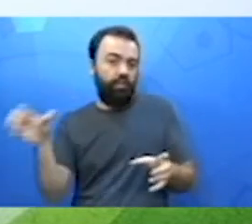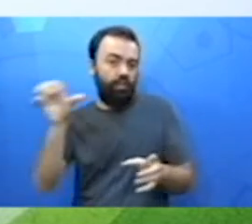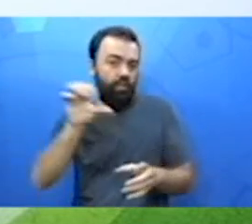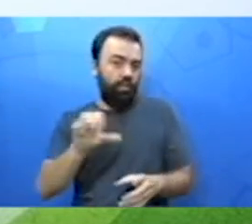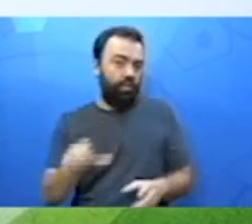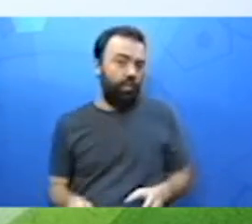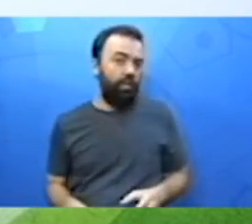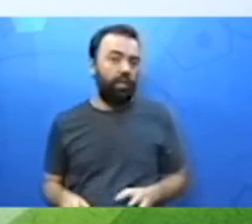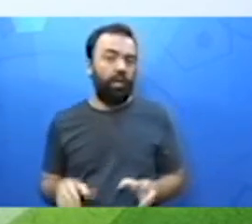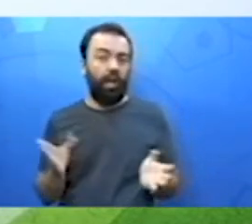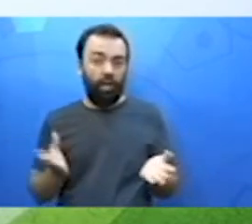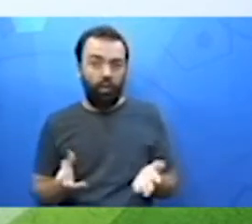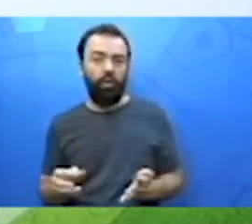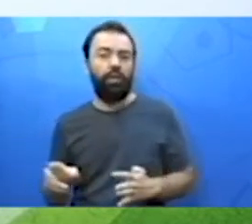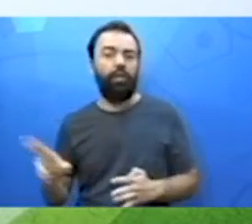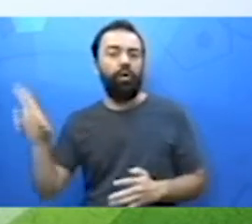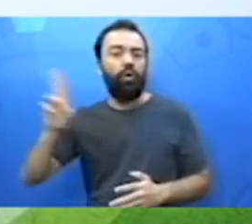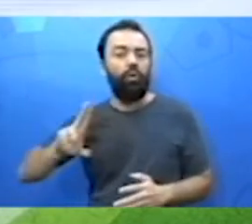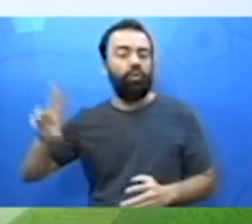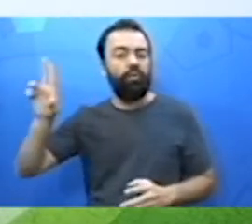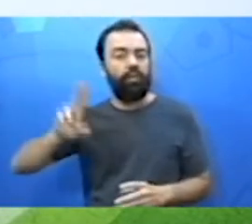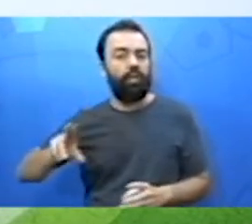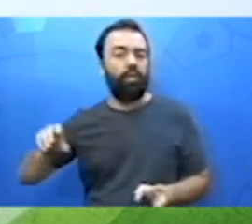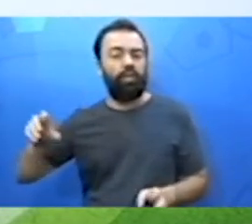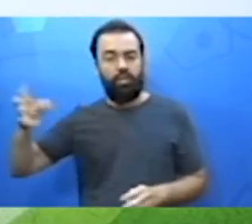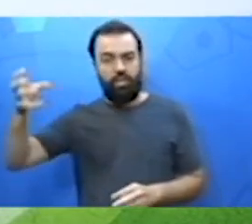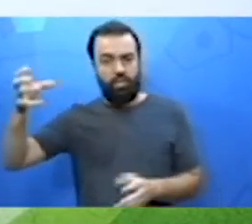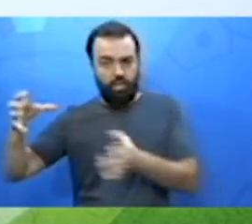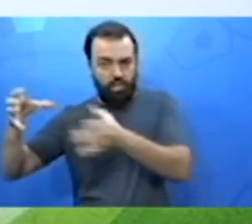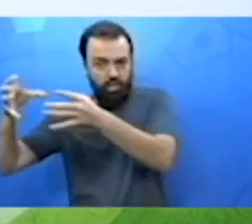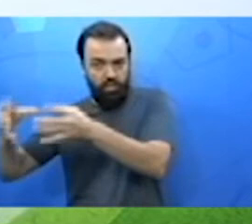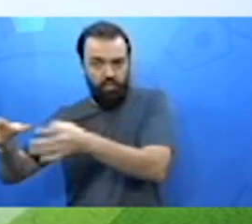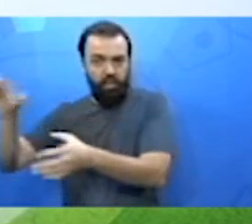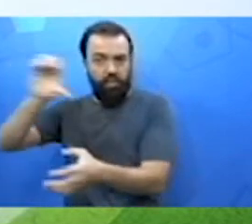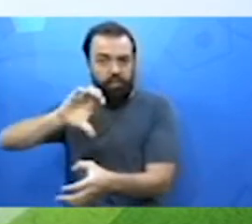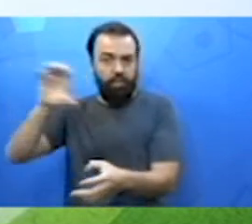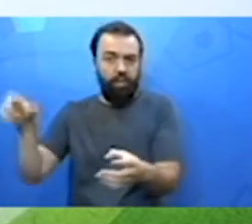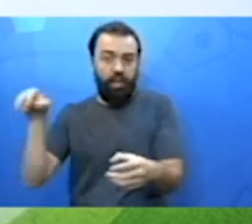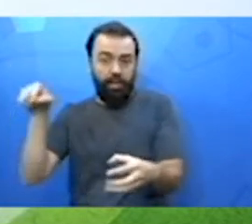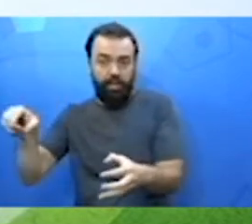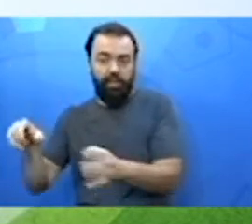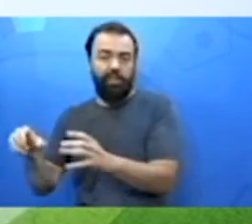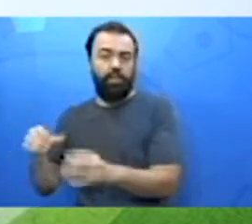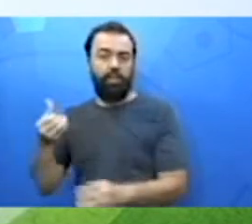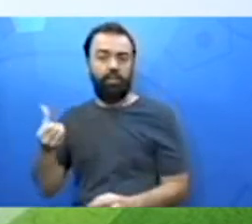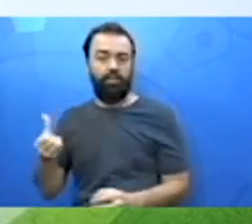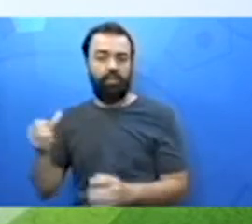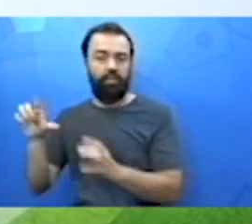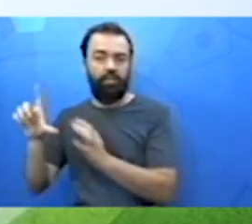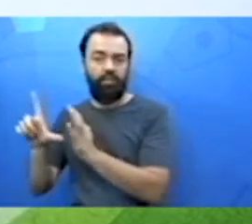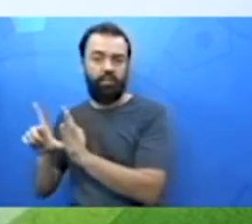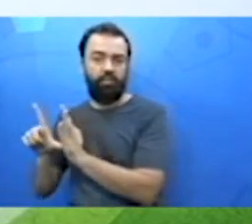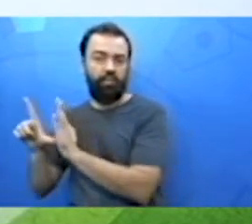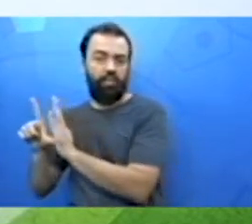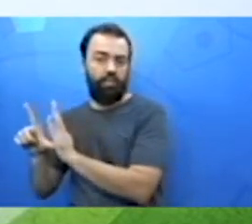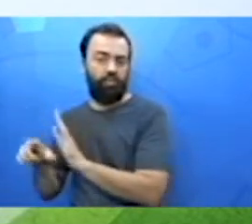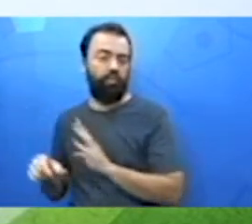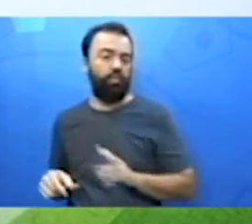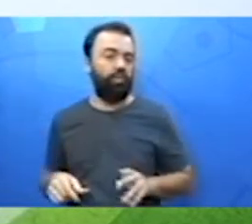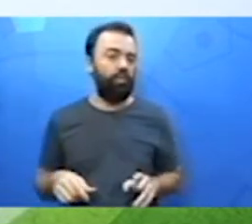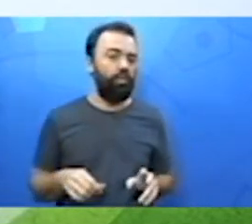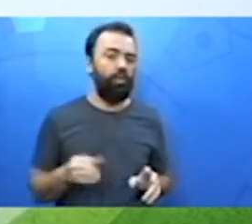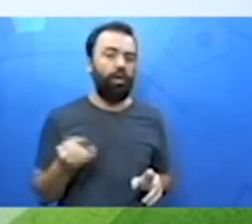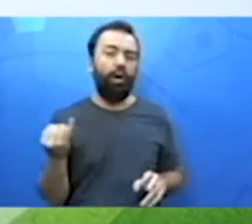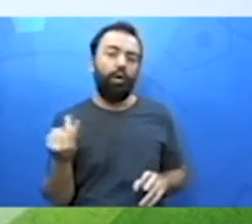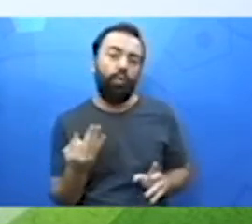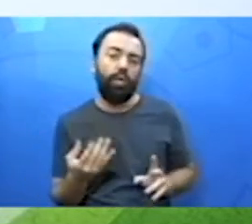vamos usar de 3. Quantas são necessárias? Então, vamos lá, ó. Vasilha, 30 litros, ó.